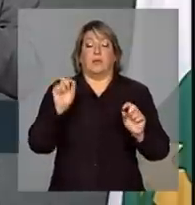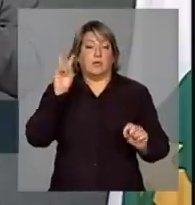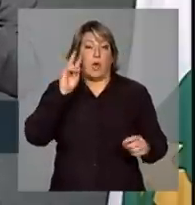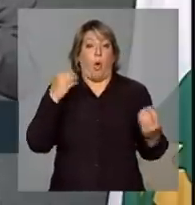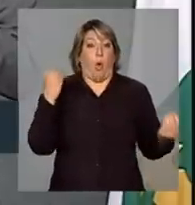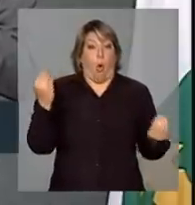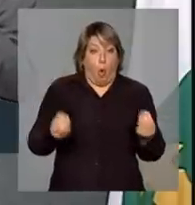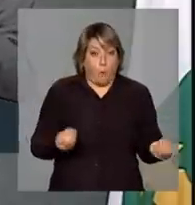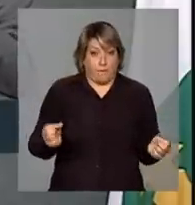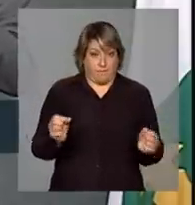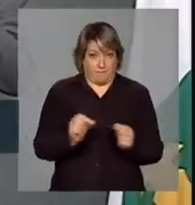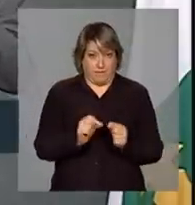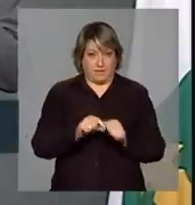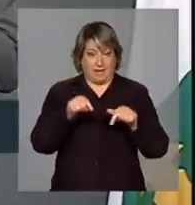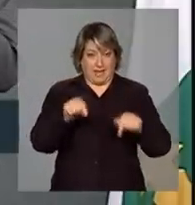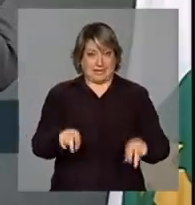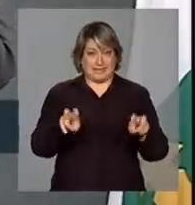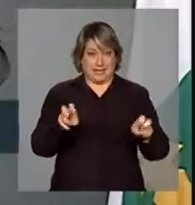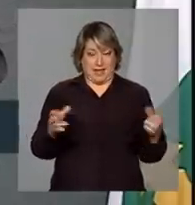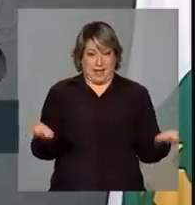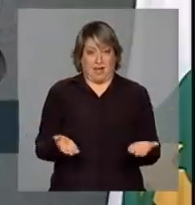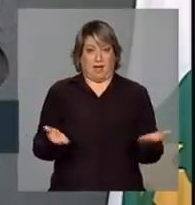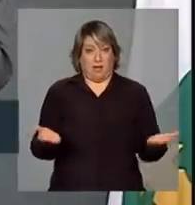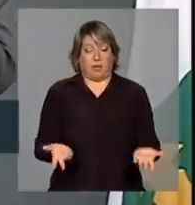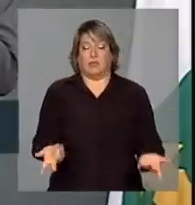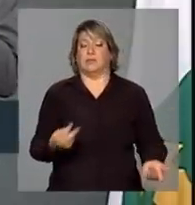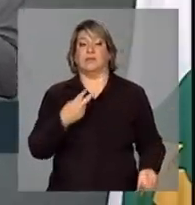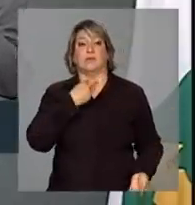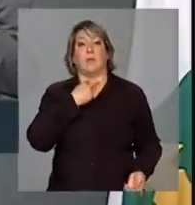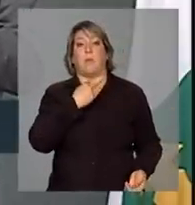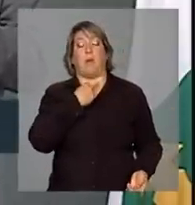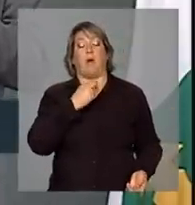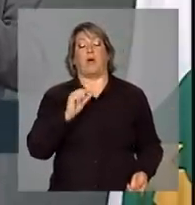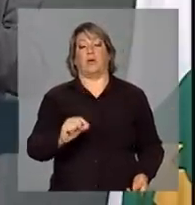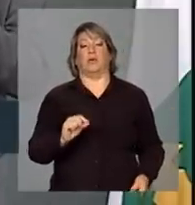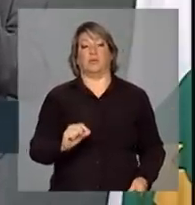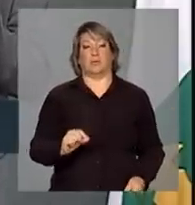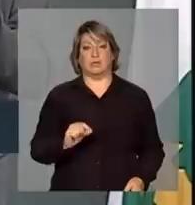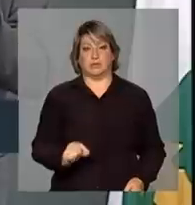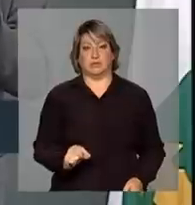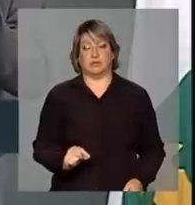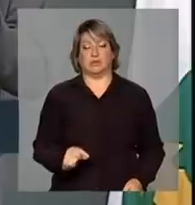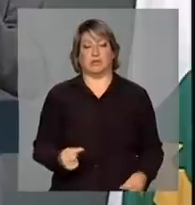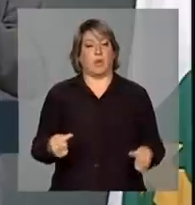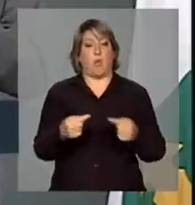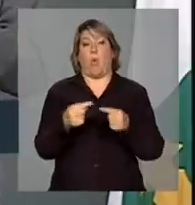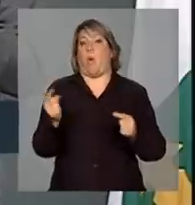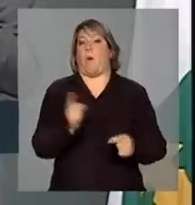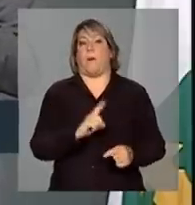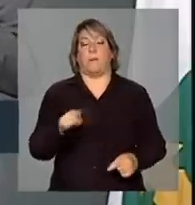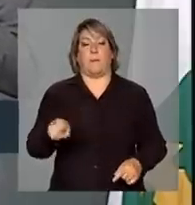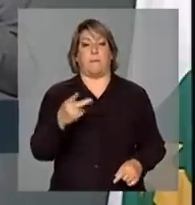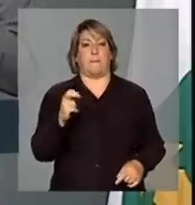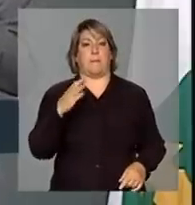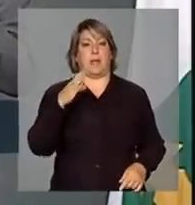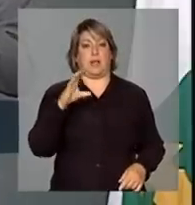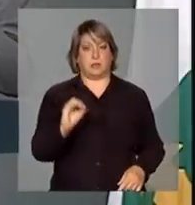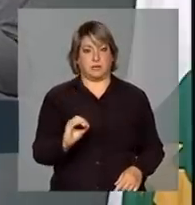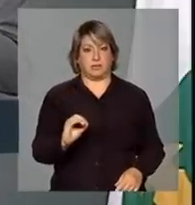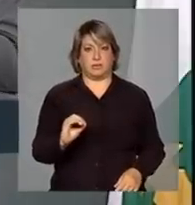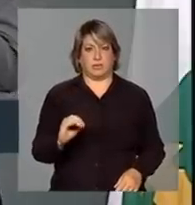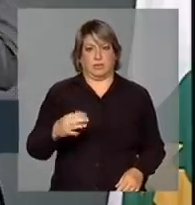forma como está sendo tratado este tema, Aneri, não pode estar sustentando os preços num patamar que, de certa forma,